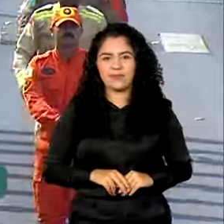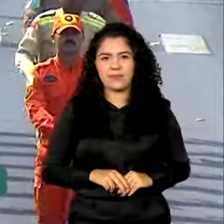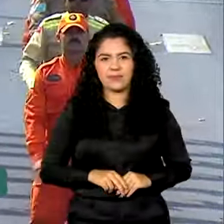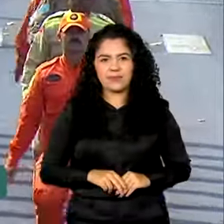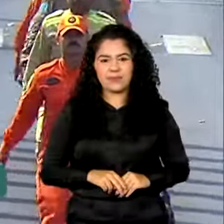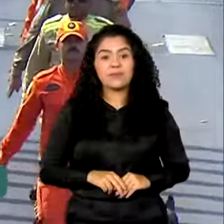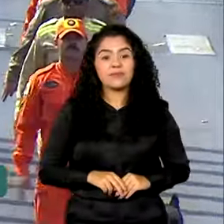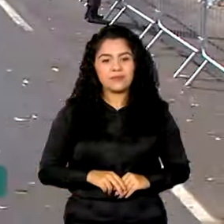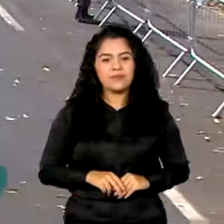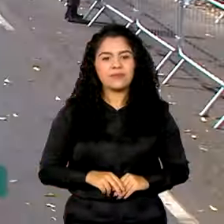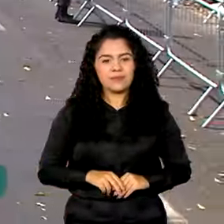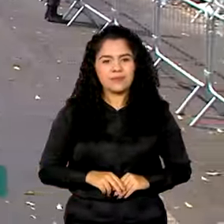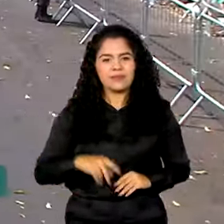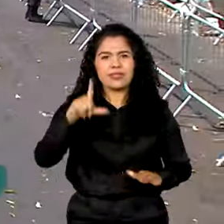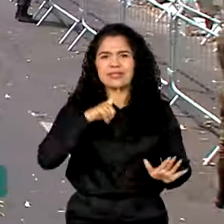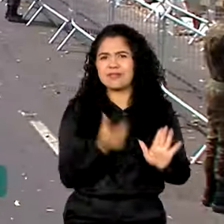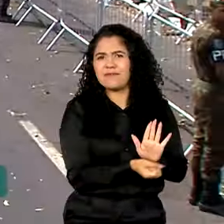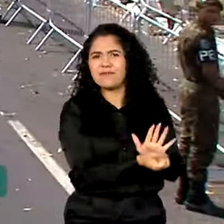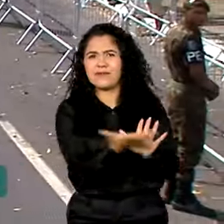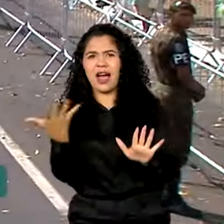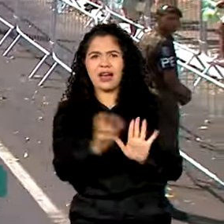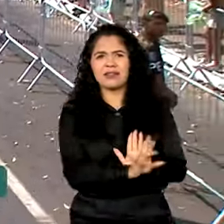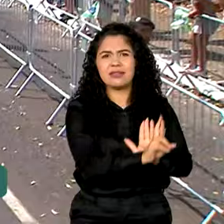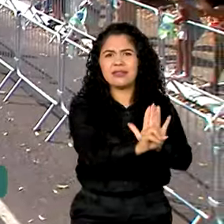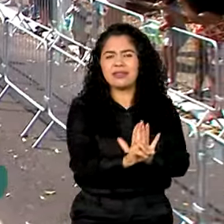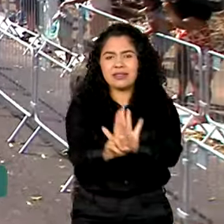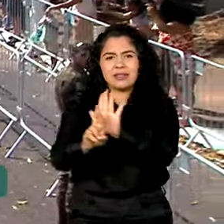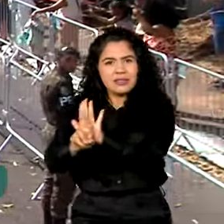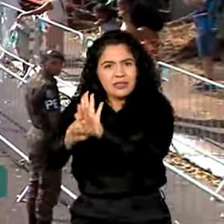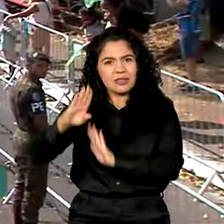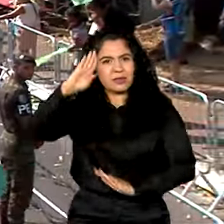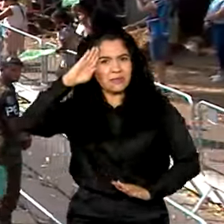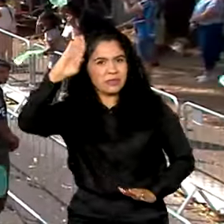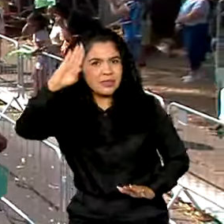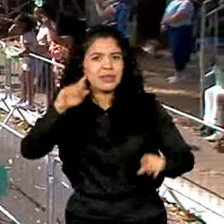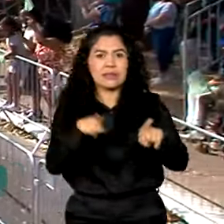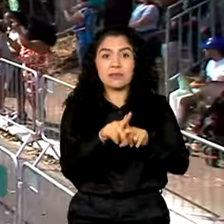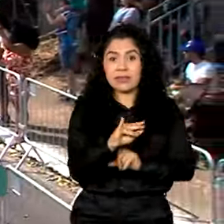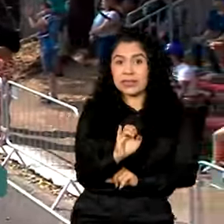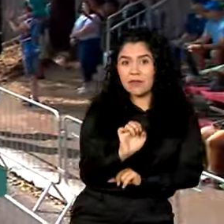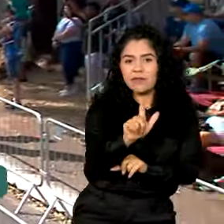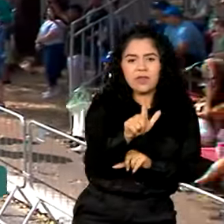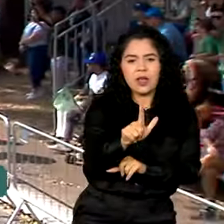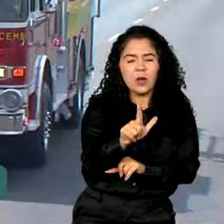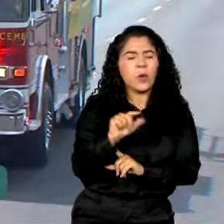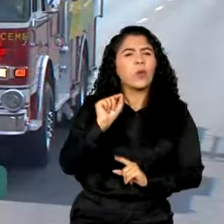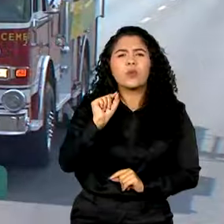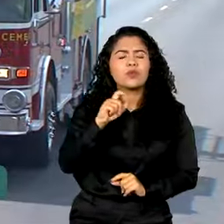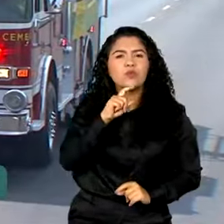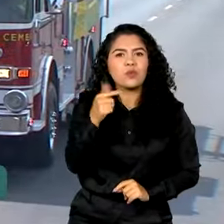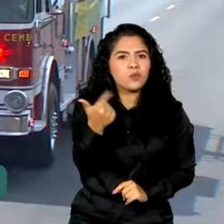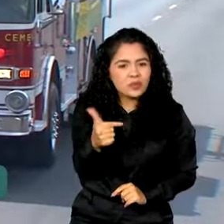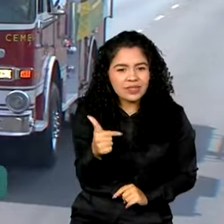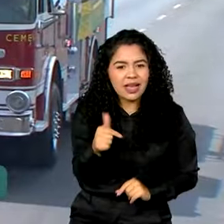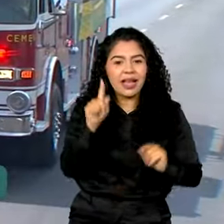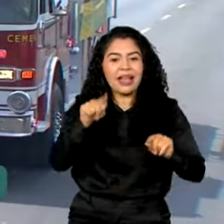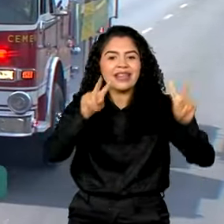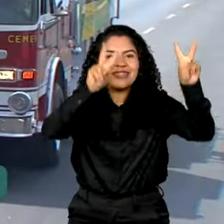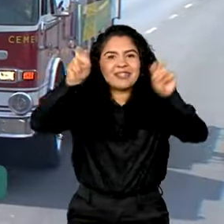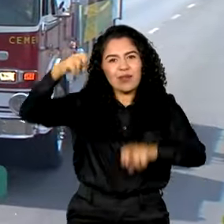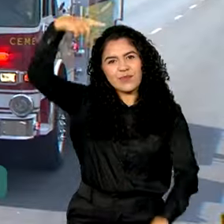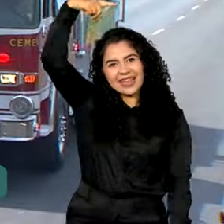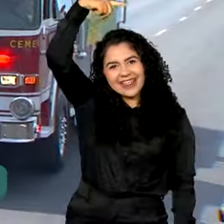No meio de tantos representantes militares e civis, um ponto alto, sem dúvida, foi a passagem do Zé